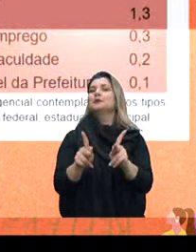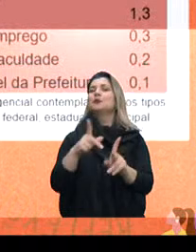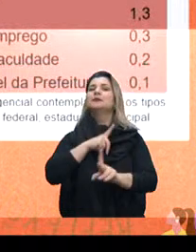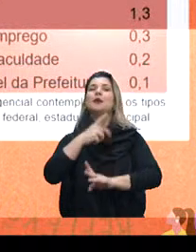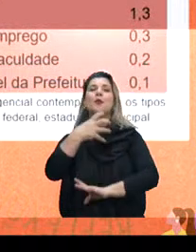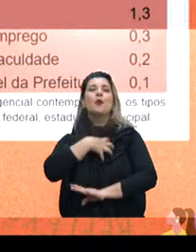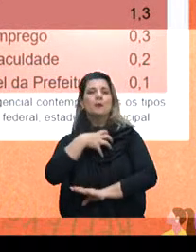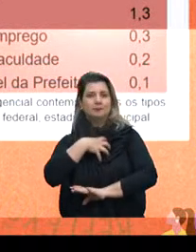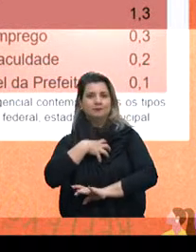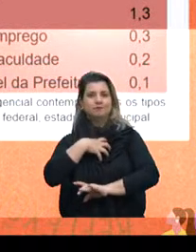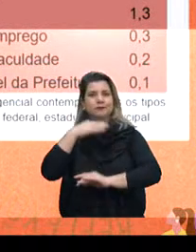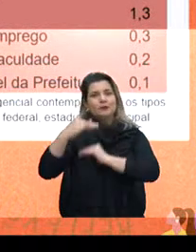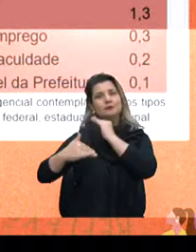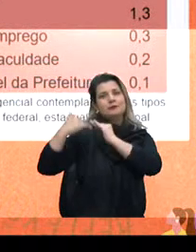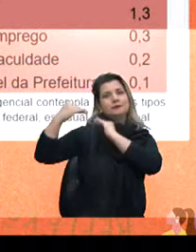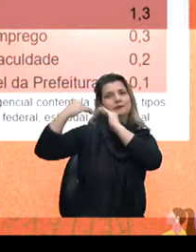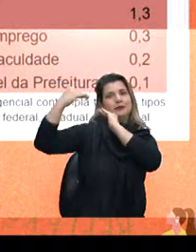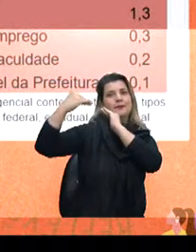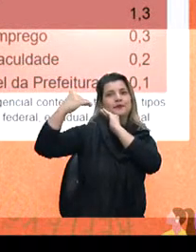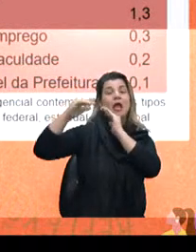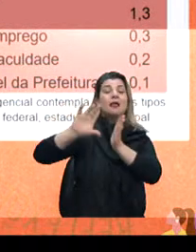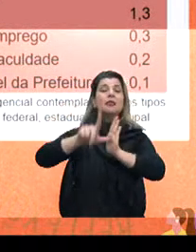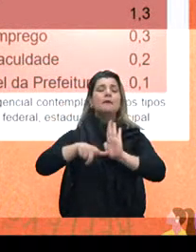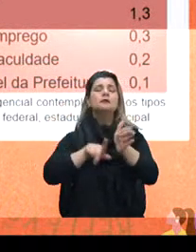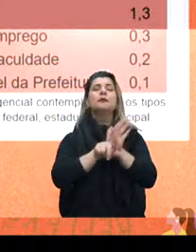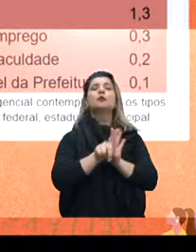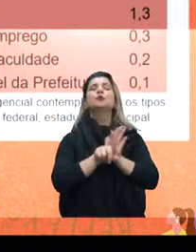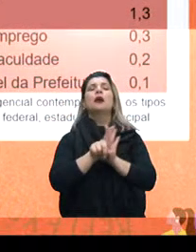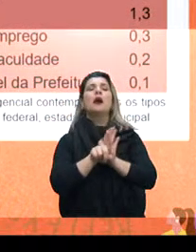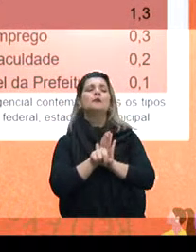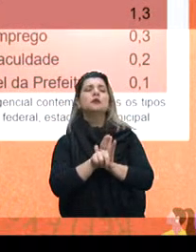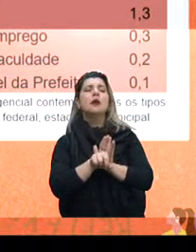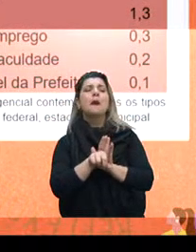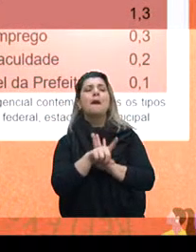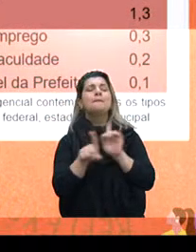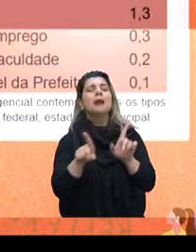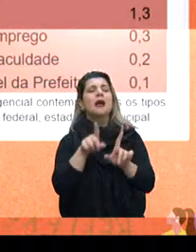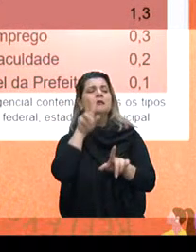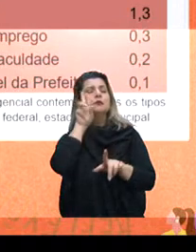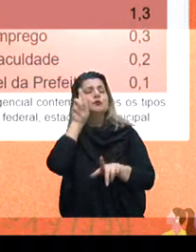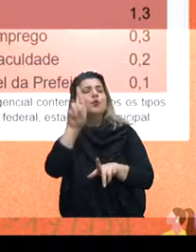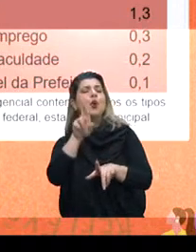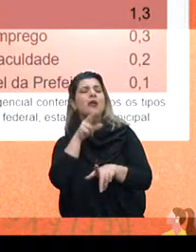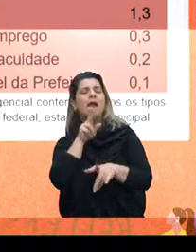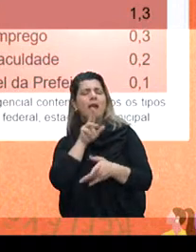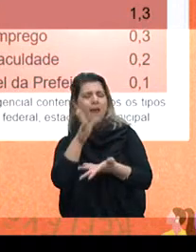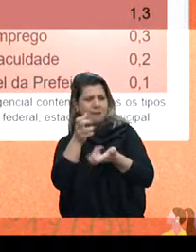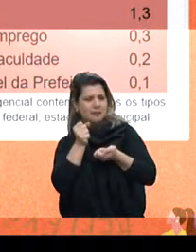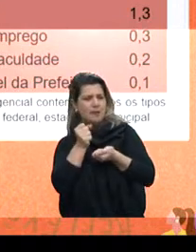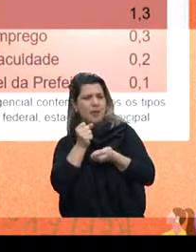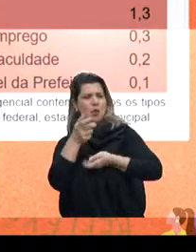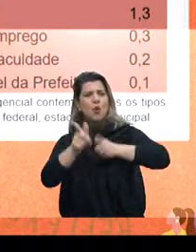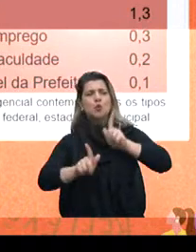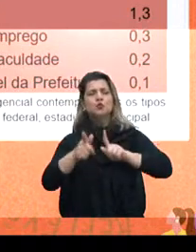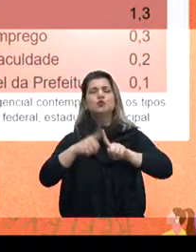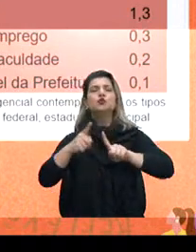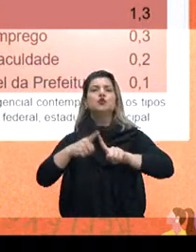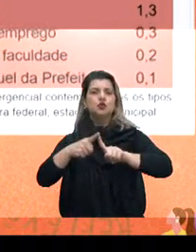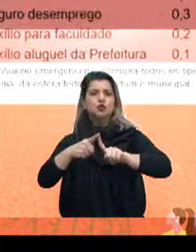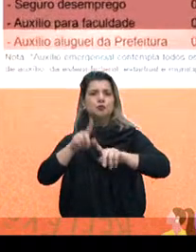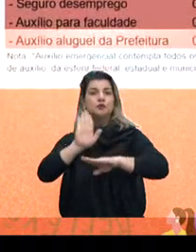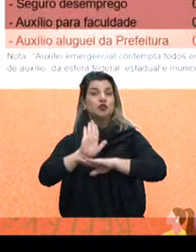condições de se reerguer. Depois nós questionamos, está bem, mas o senhor recebeu algum tipo de auxílio oficial do governo?